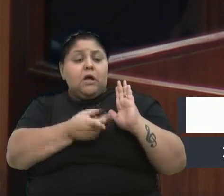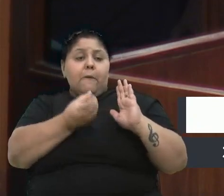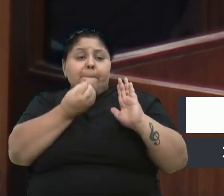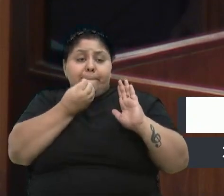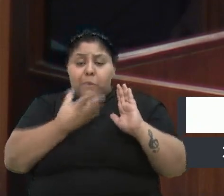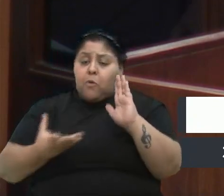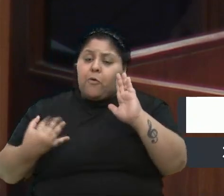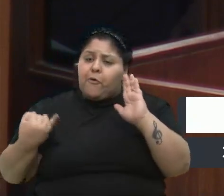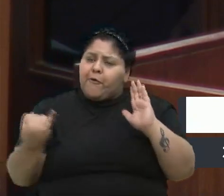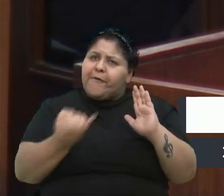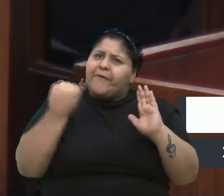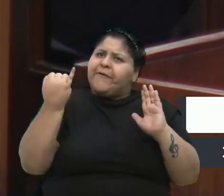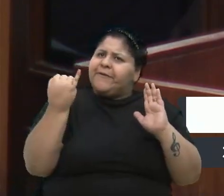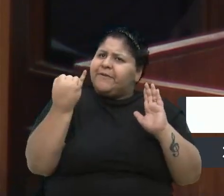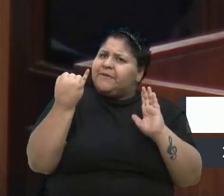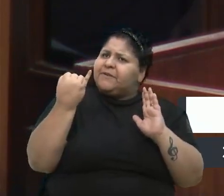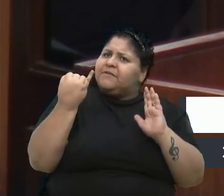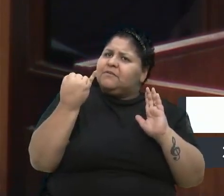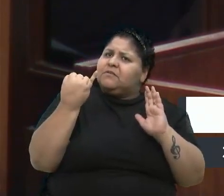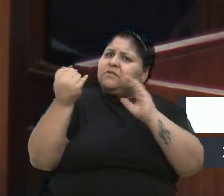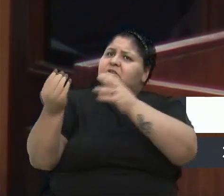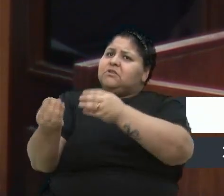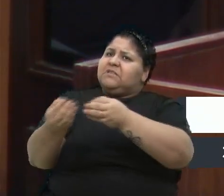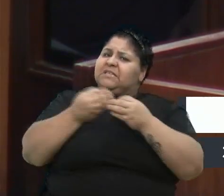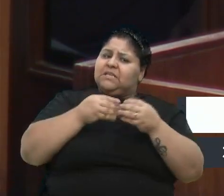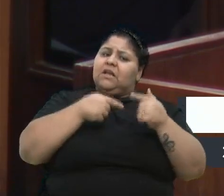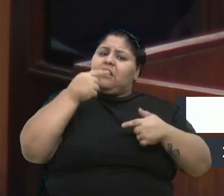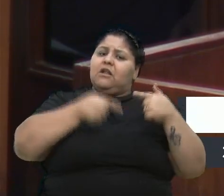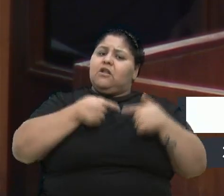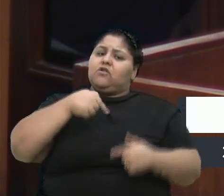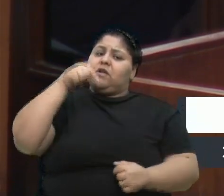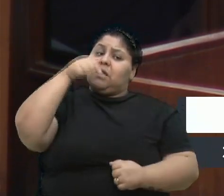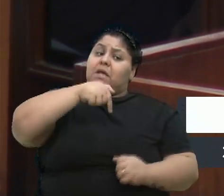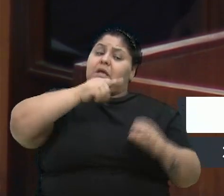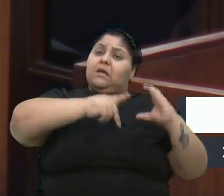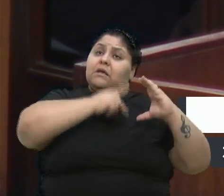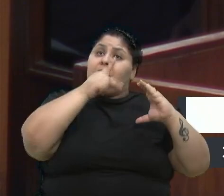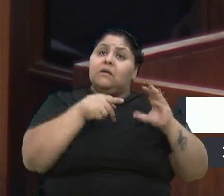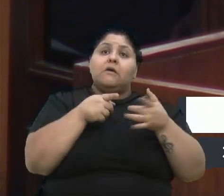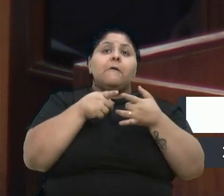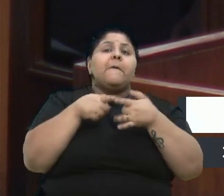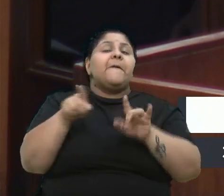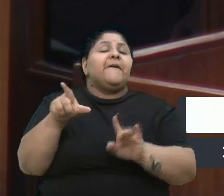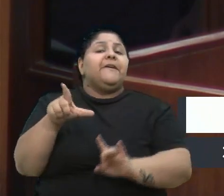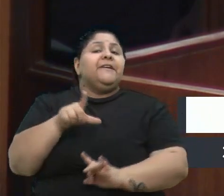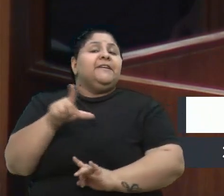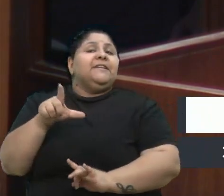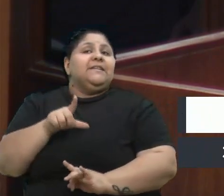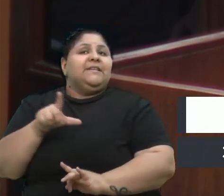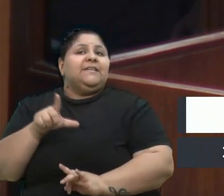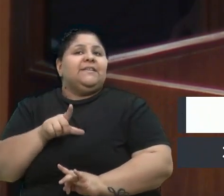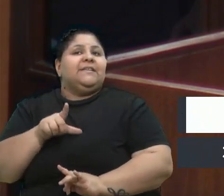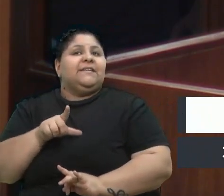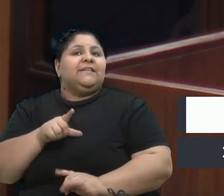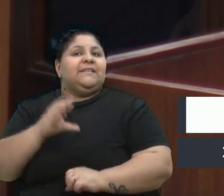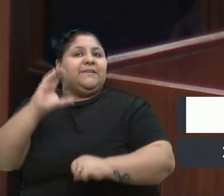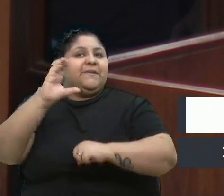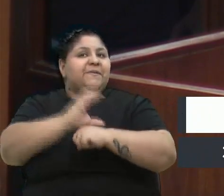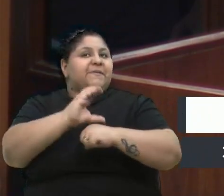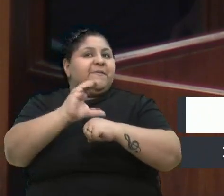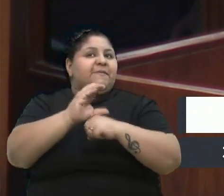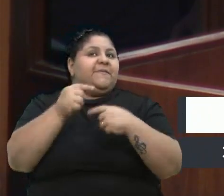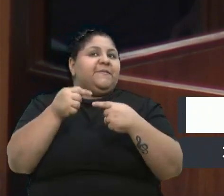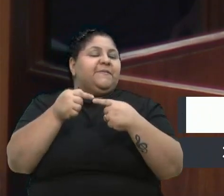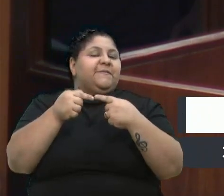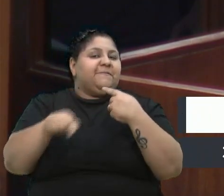é importante, ele disse, é importante trazer essa discussão para casa, mas ele teria, ele seria inconstitucional. Então, esse